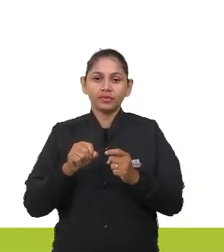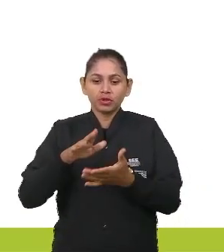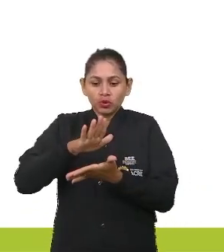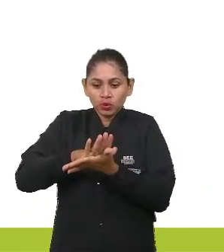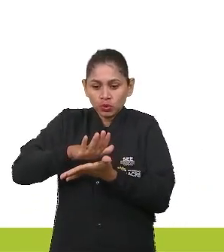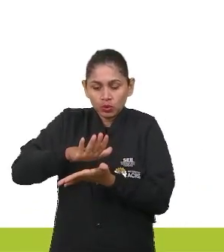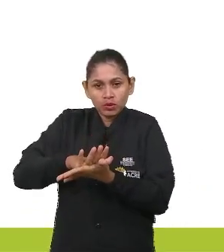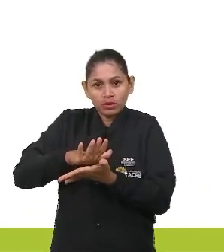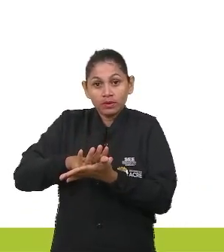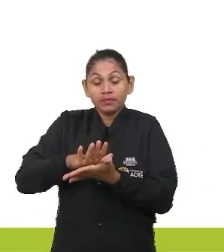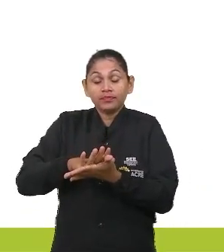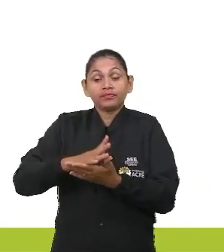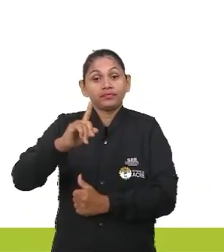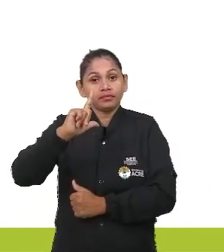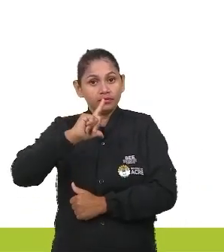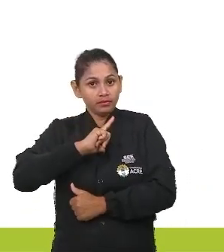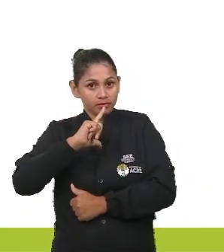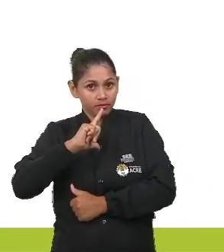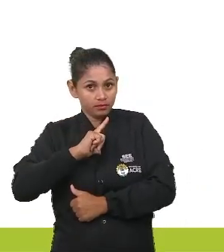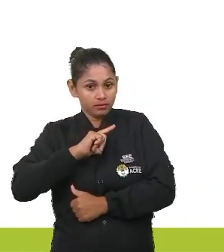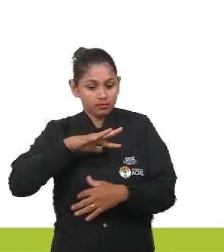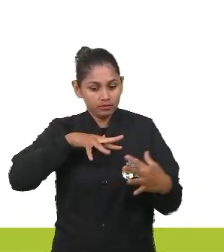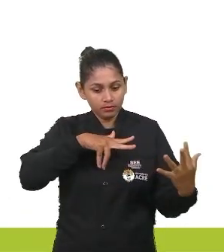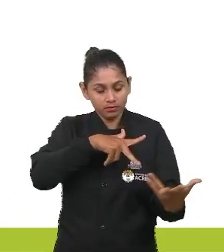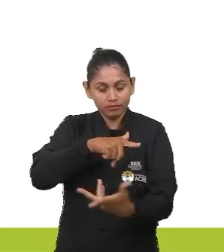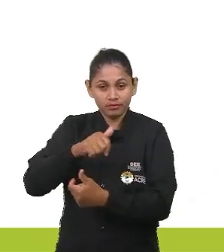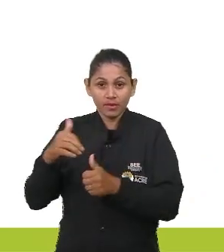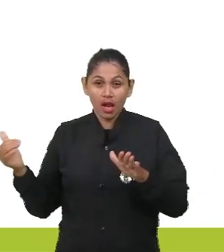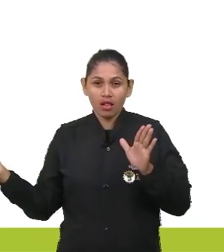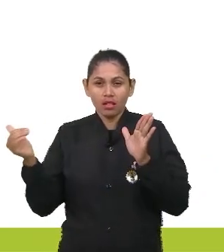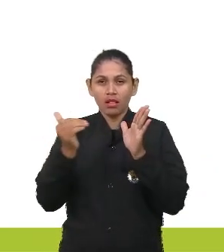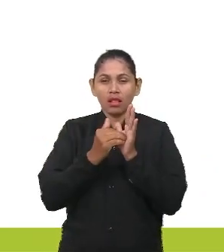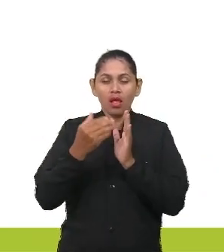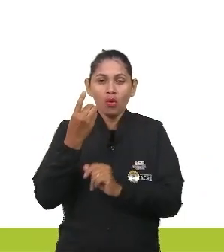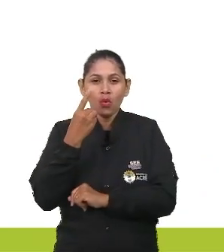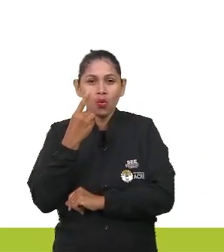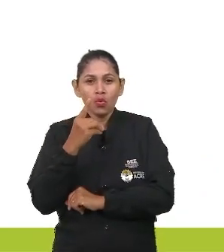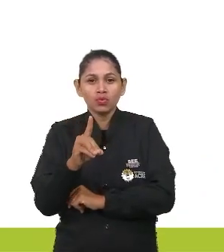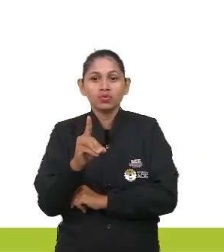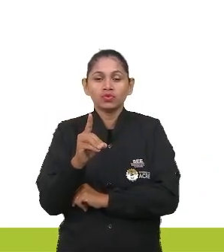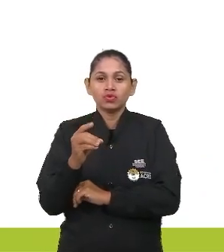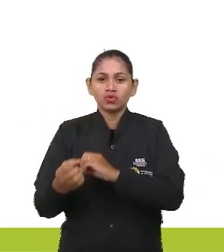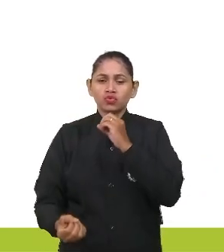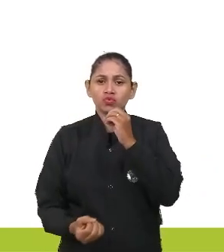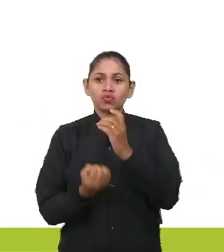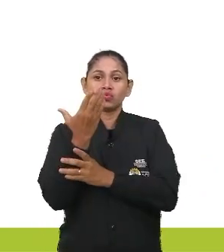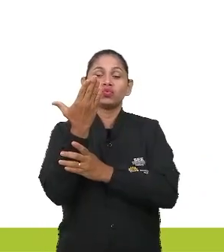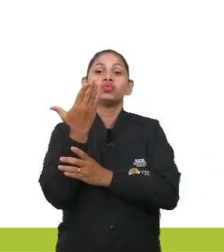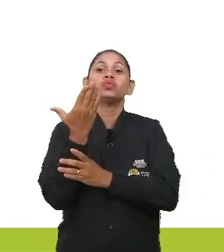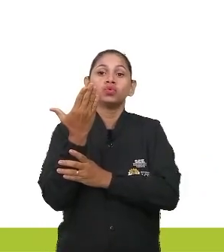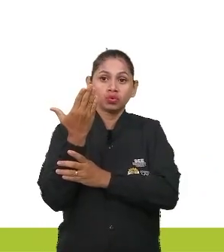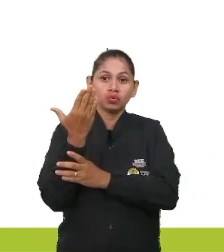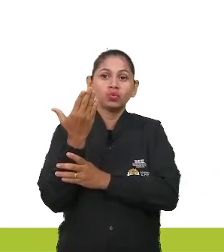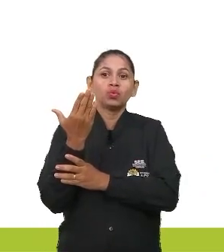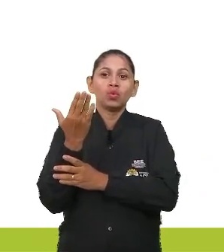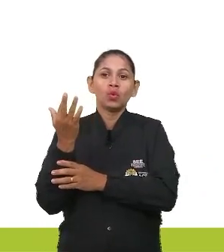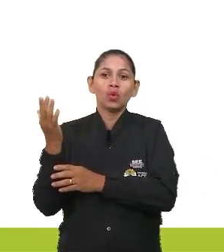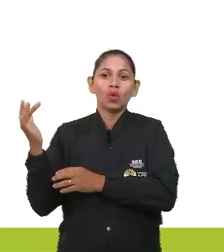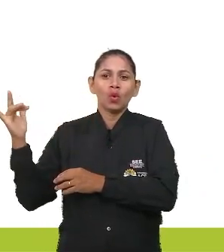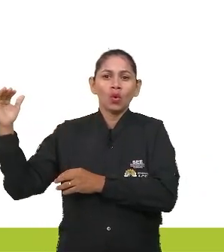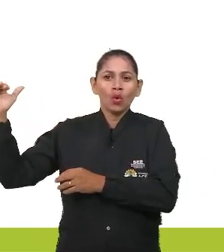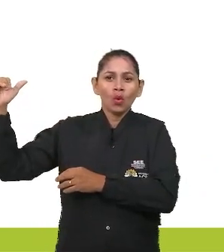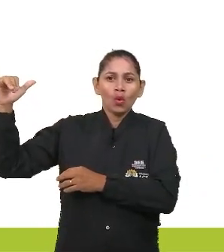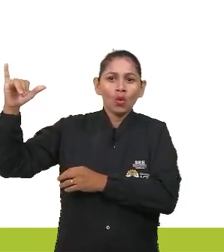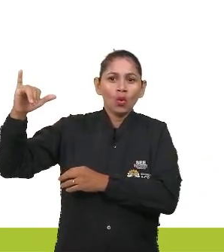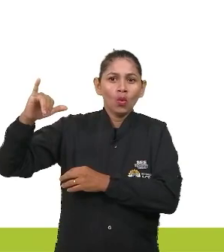existente no planeta até que um dia surge repentinamente uma nave que traz um novo